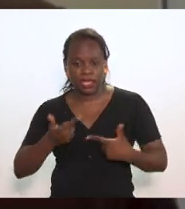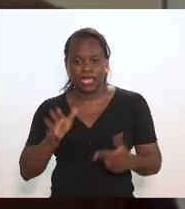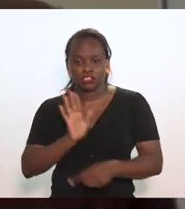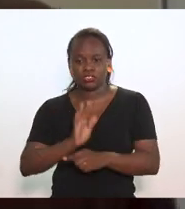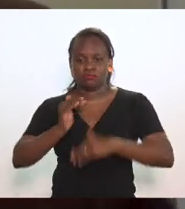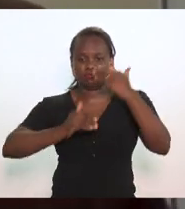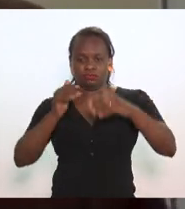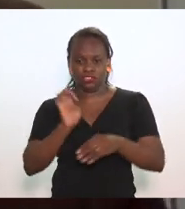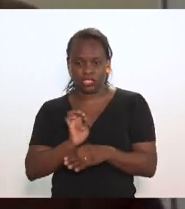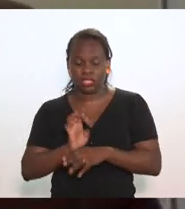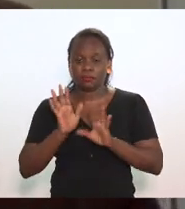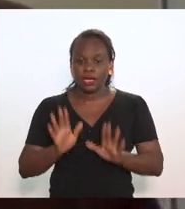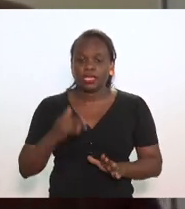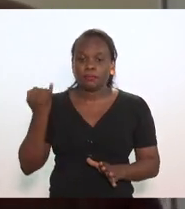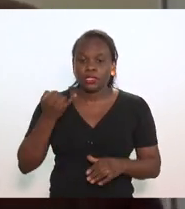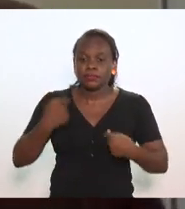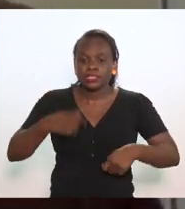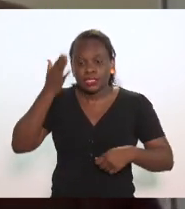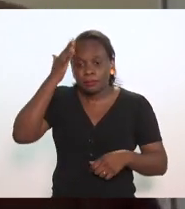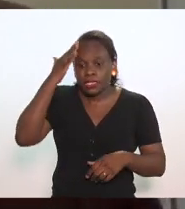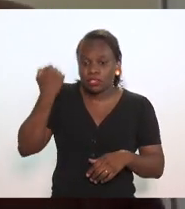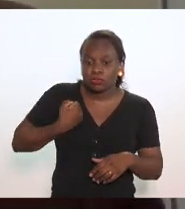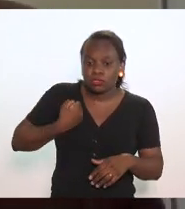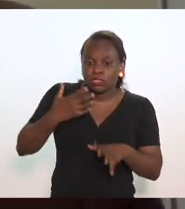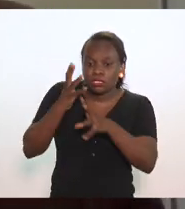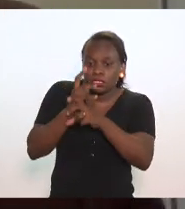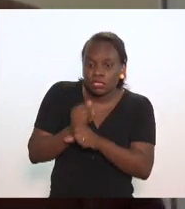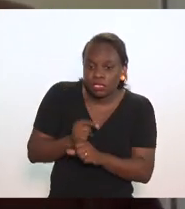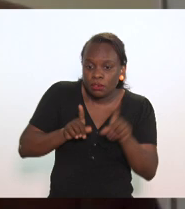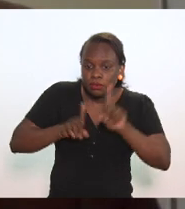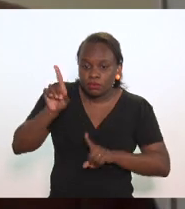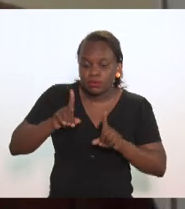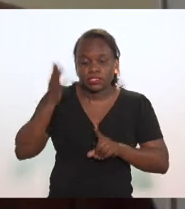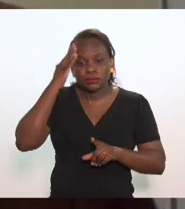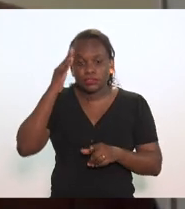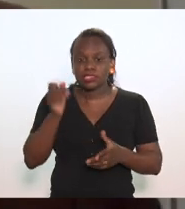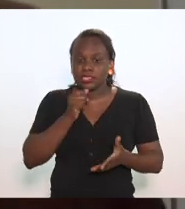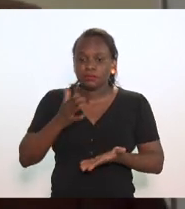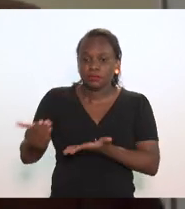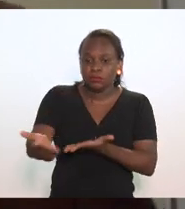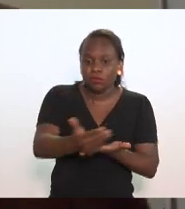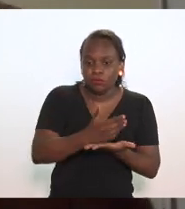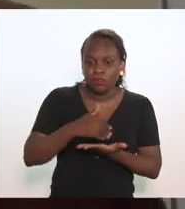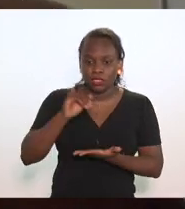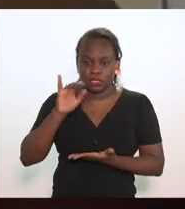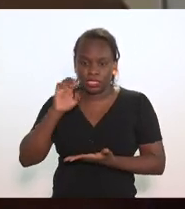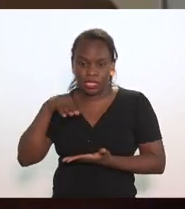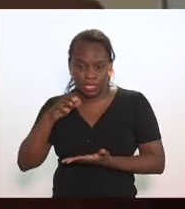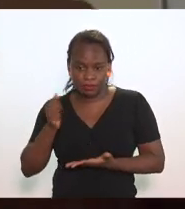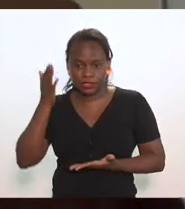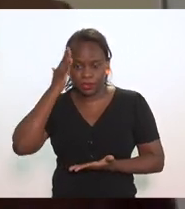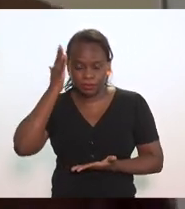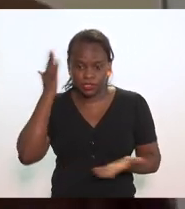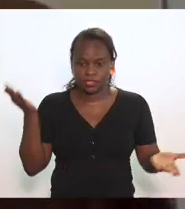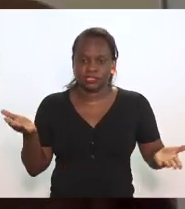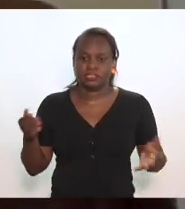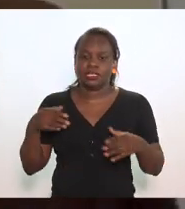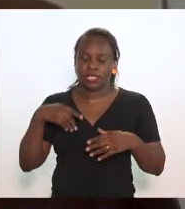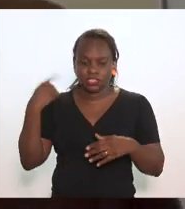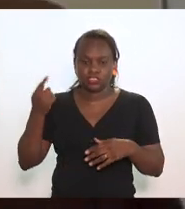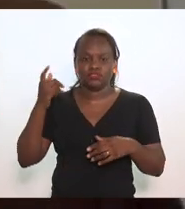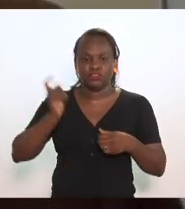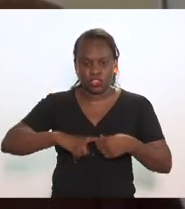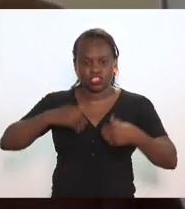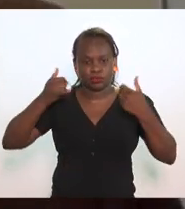fundamental que a gente tenha os dados mínimos, como, por exemplo, a arrecadação por NCM, que a gente entende, volto a dizer, que a gente entende que não